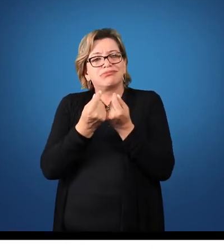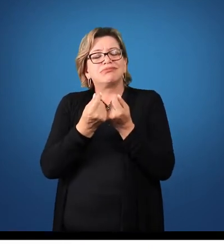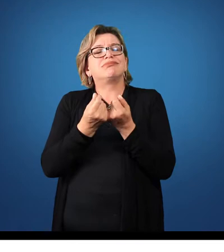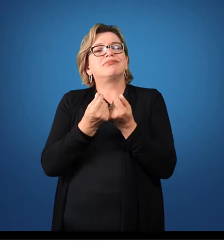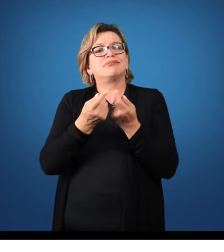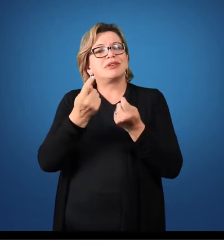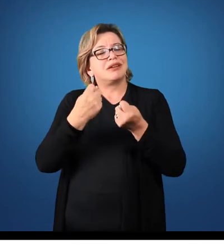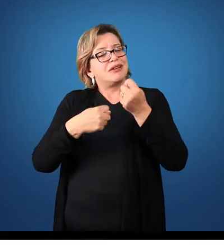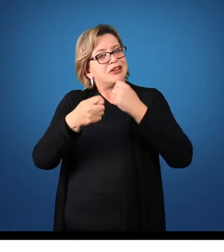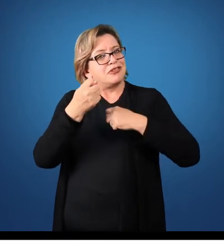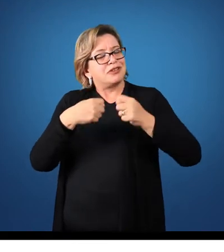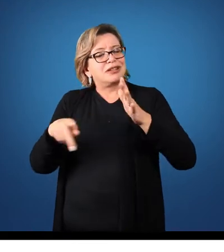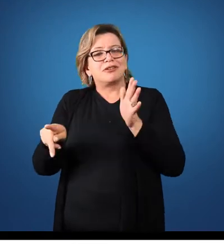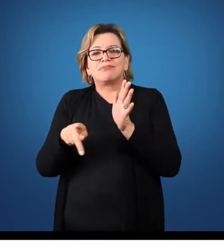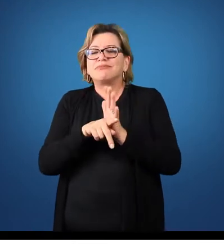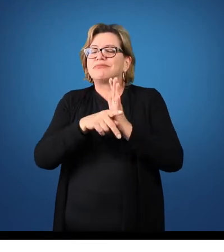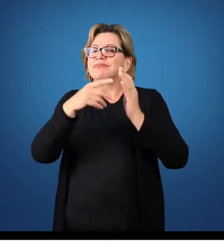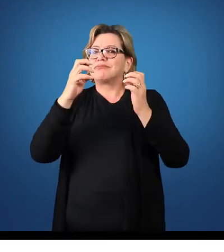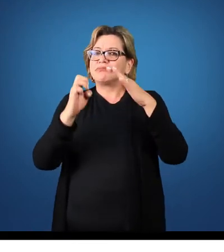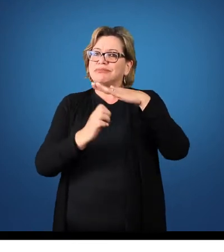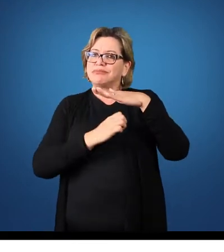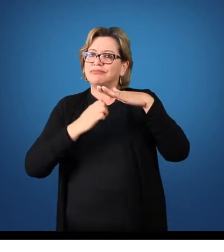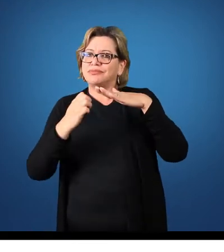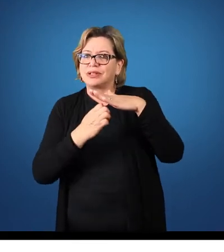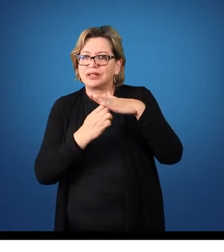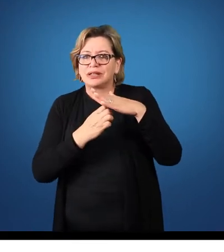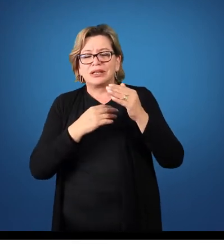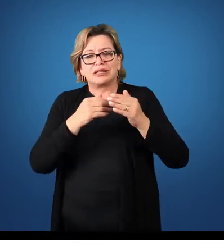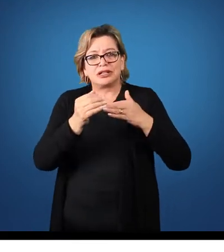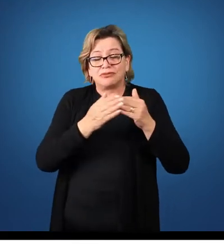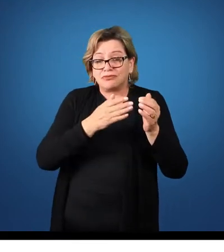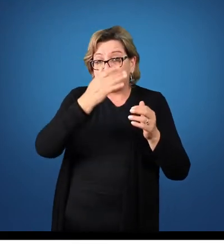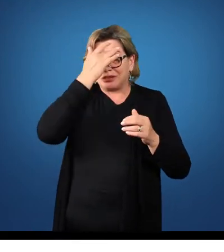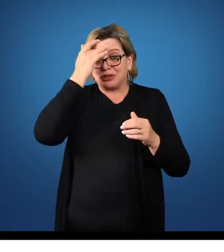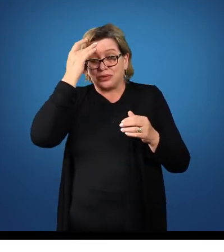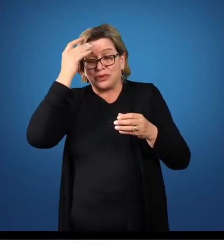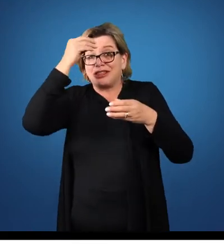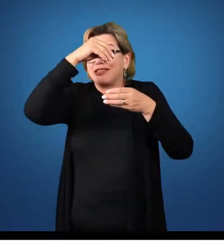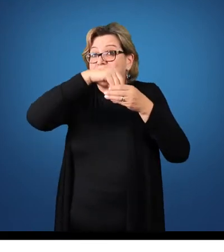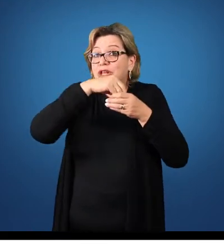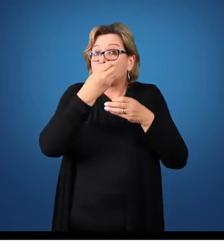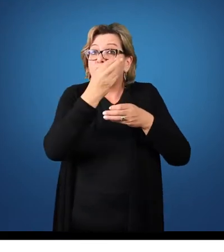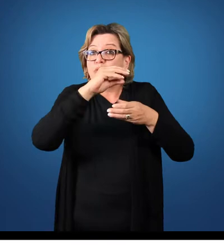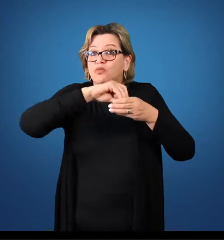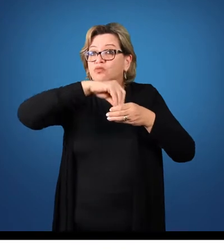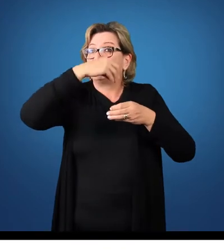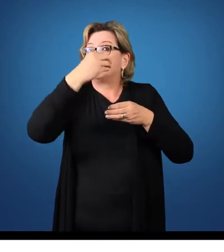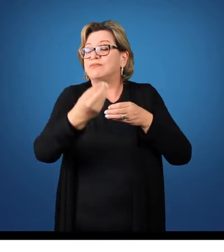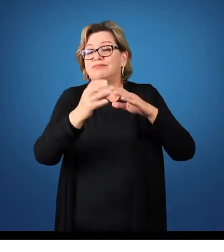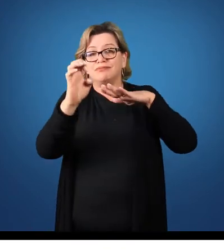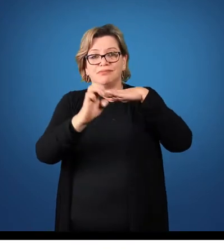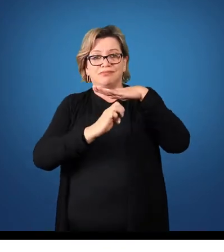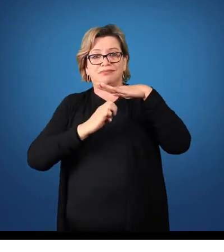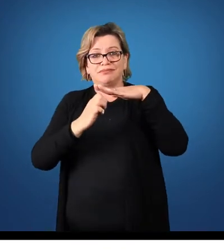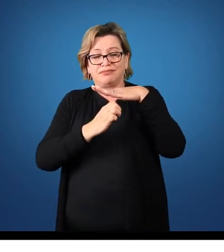para os usuários, sejam usuários internos, sejam usuários externos.